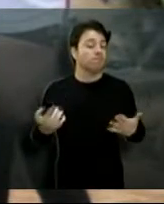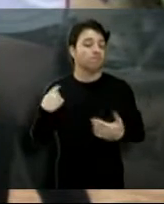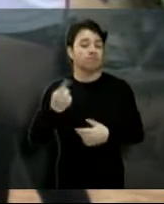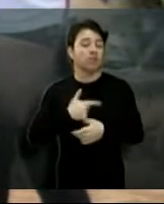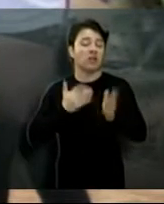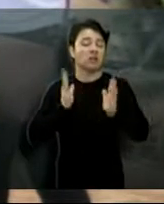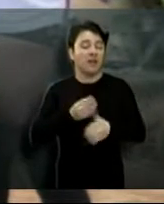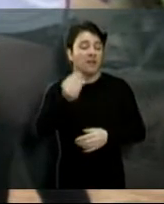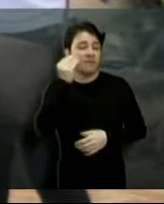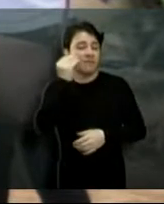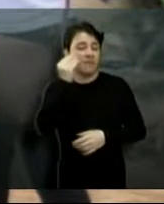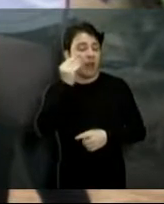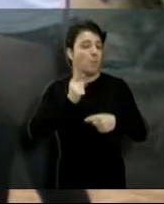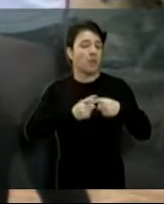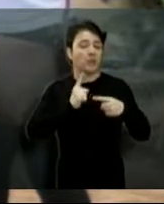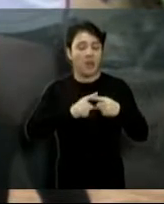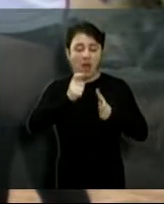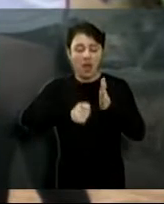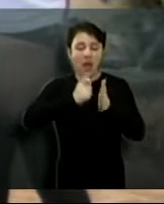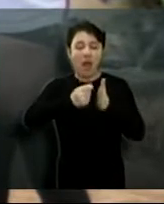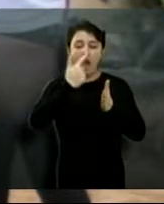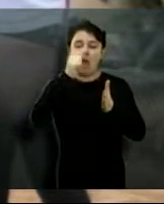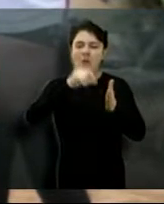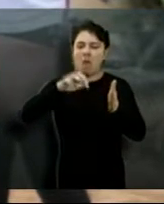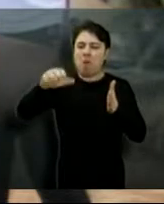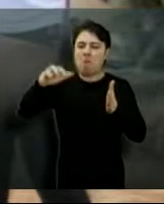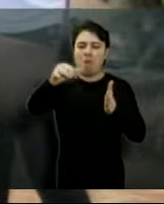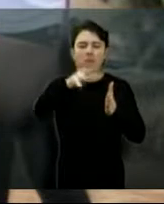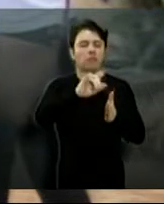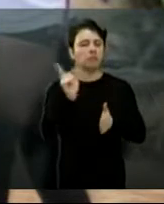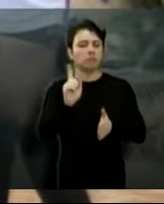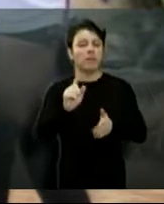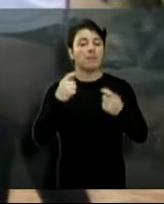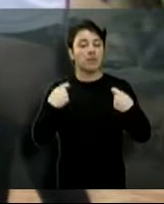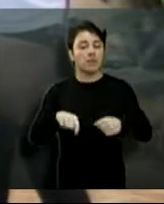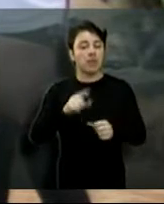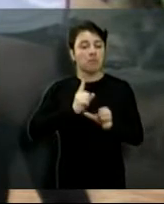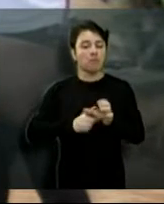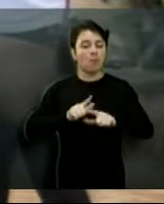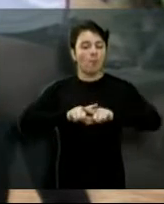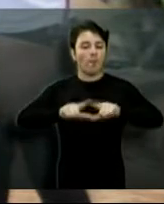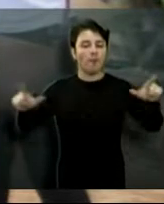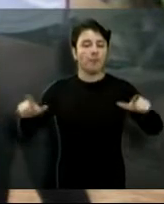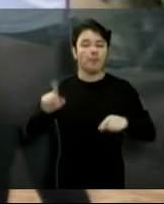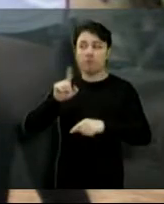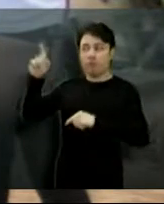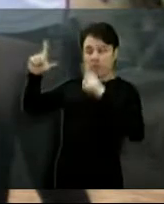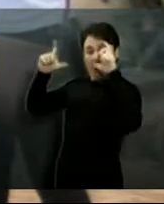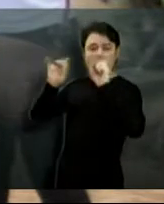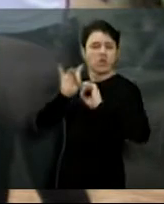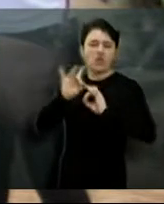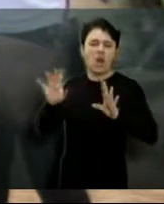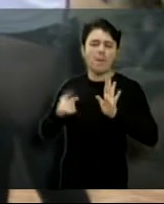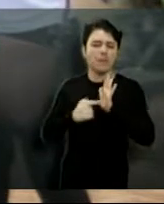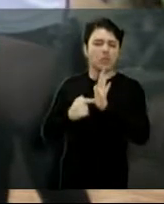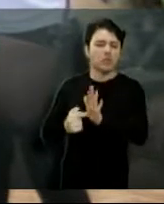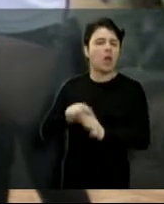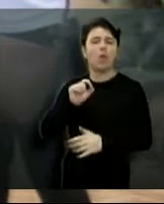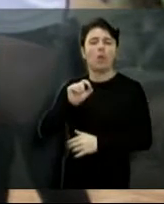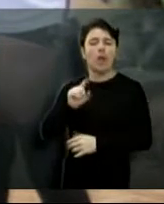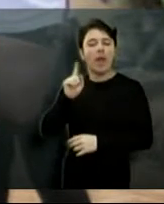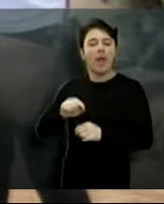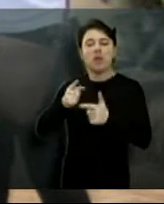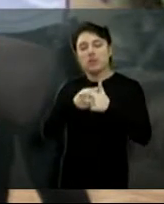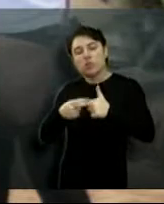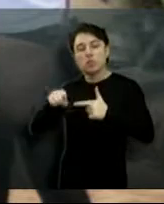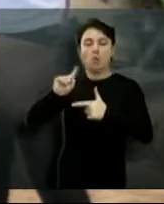com o descarte regular de lixo em Araraquare e para a cidade ser uma cidade mais limpa. Então, essa foto é meramente ilustrativa, mas é para falar sobre